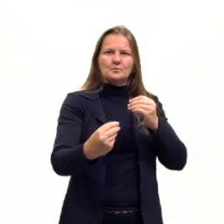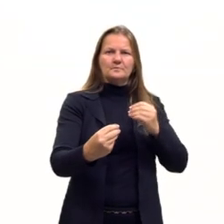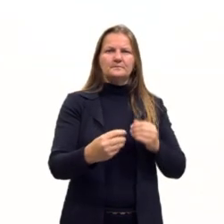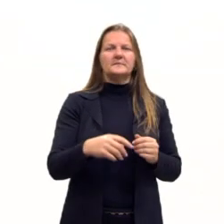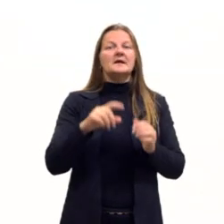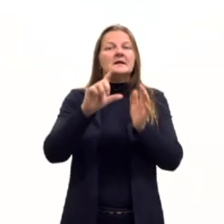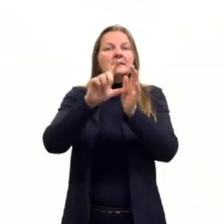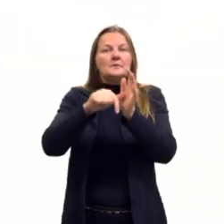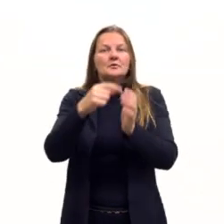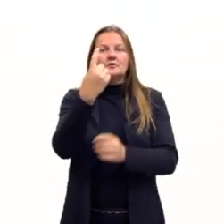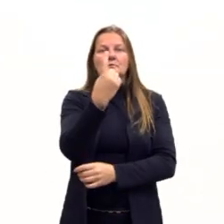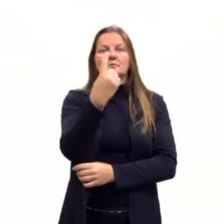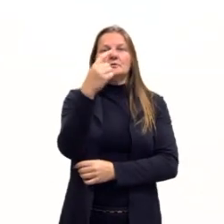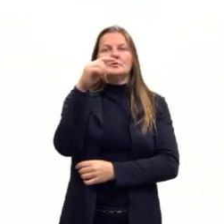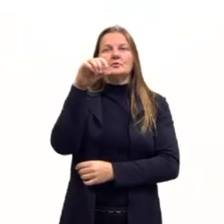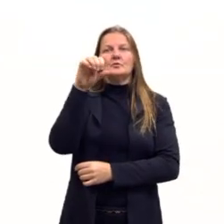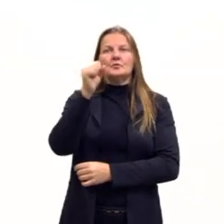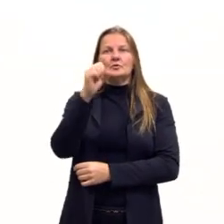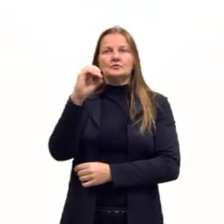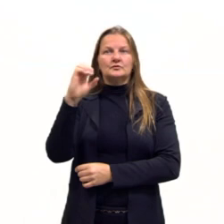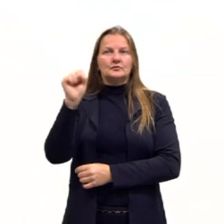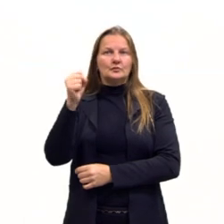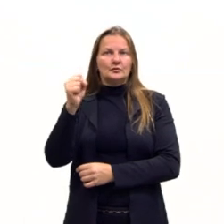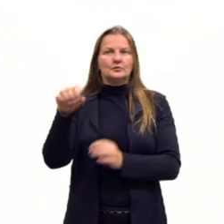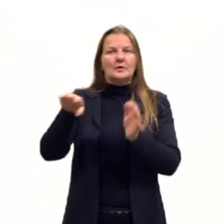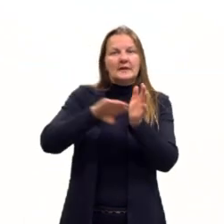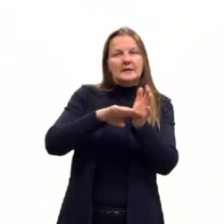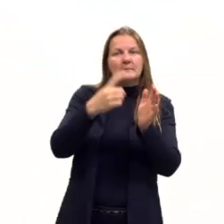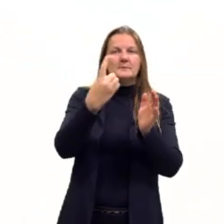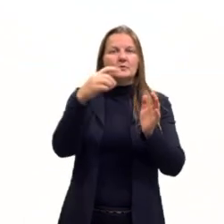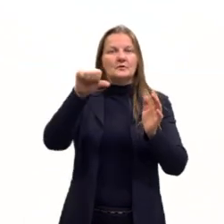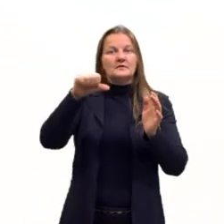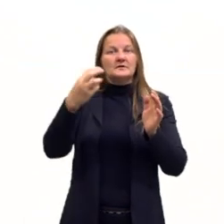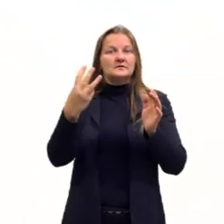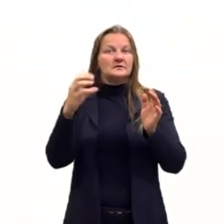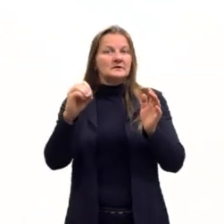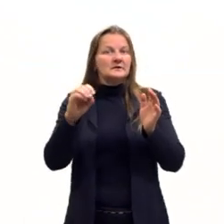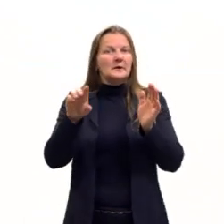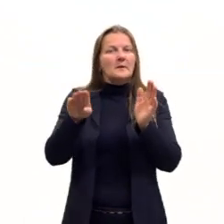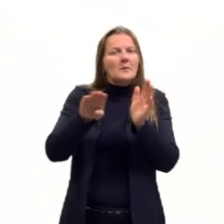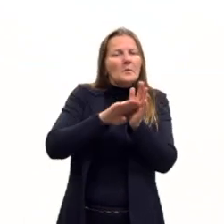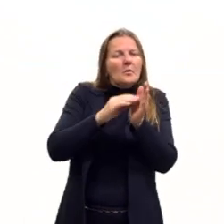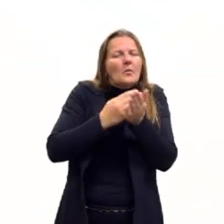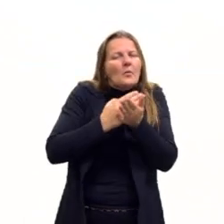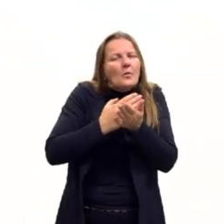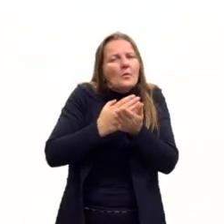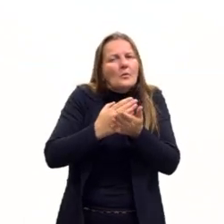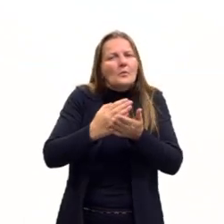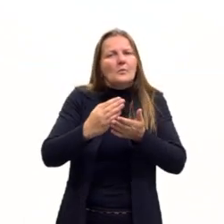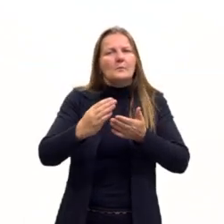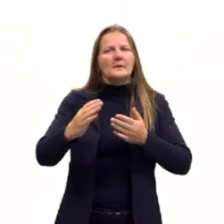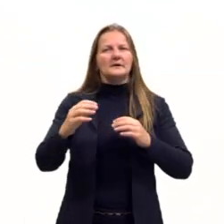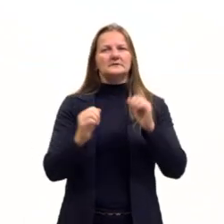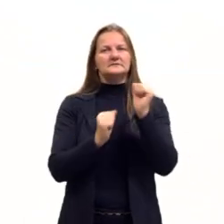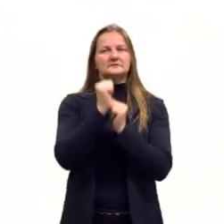de 1808 até 1930. Então, quando houve uma pequena instalação, né, de